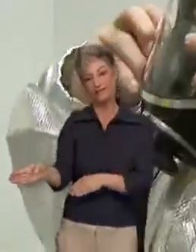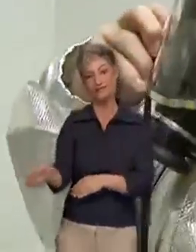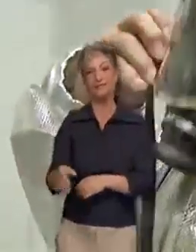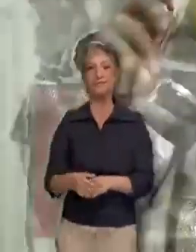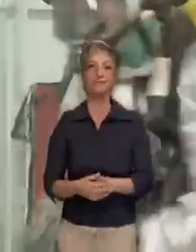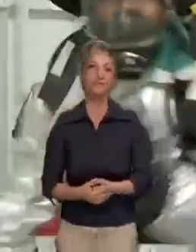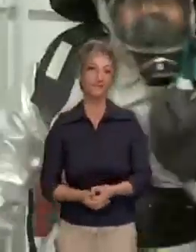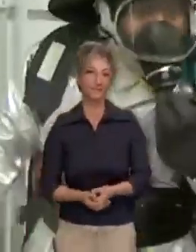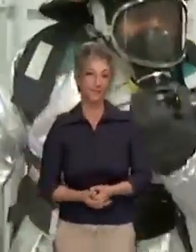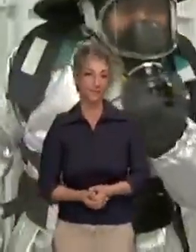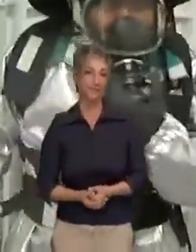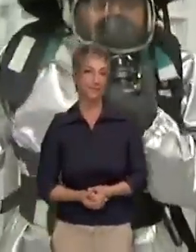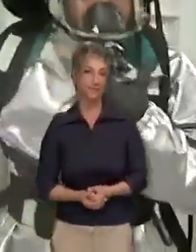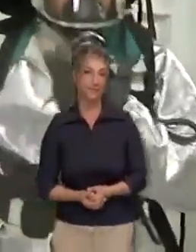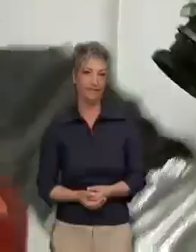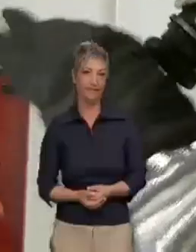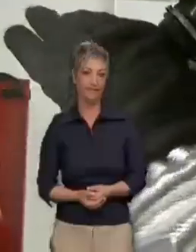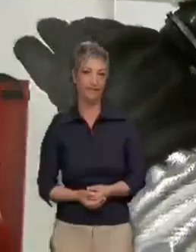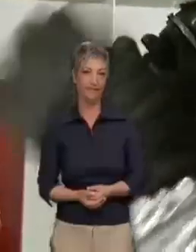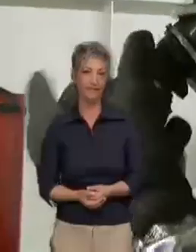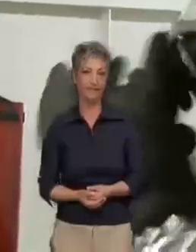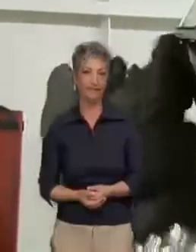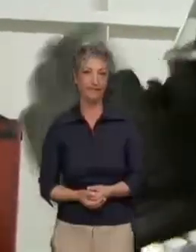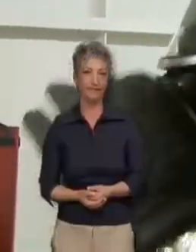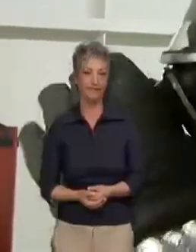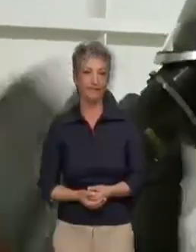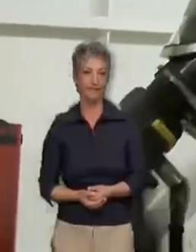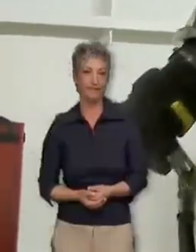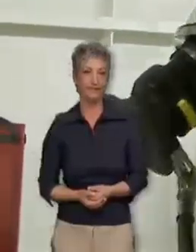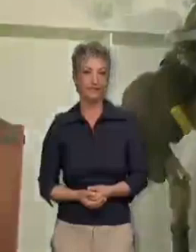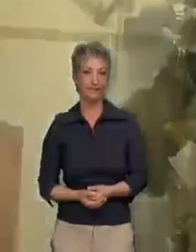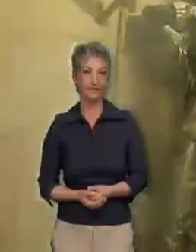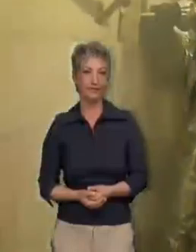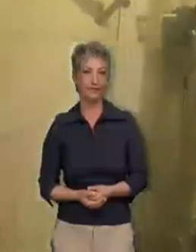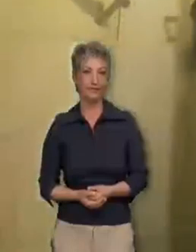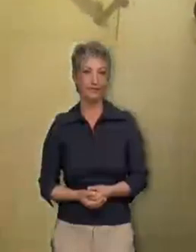A cada semana, a tripulação realiza treinos e simulações.